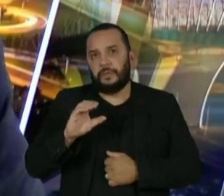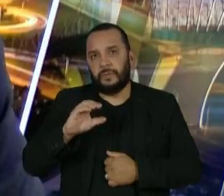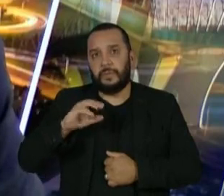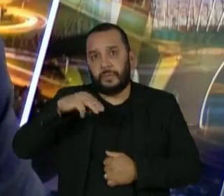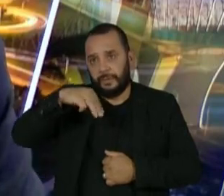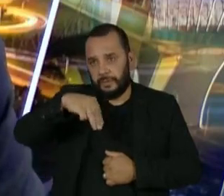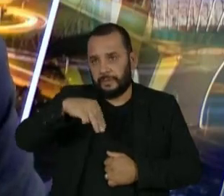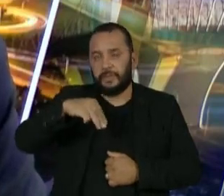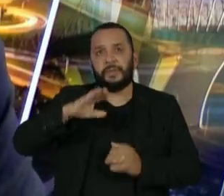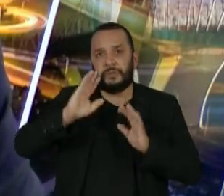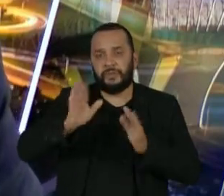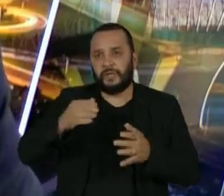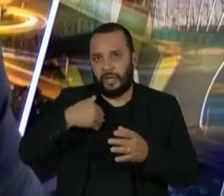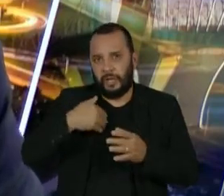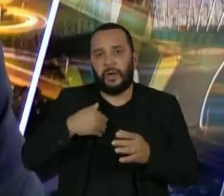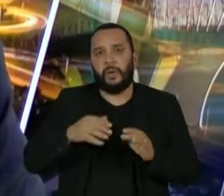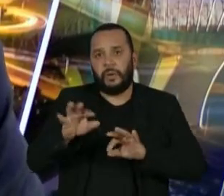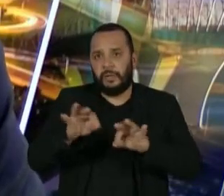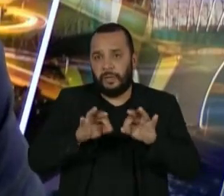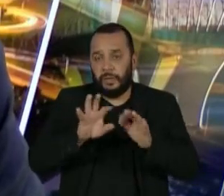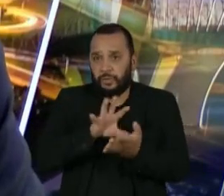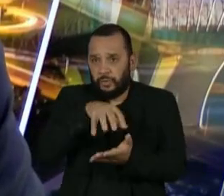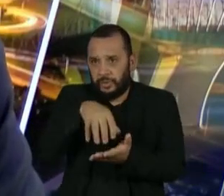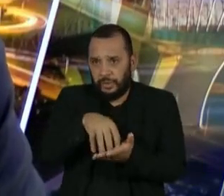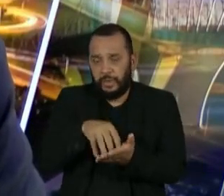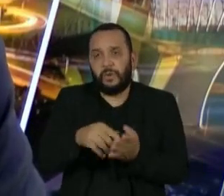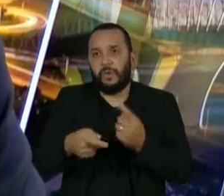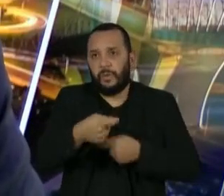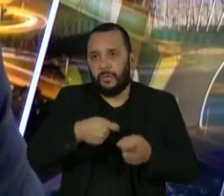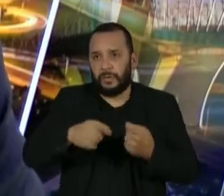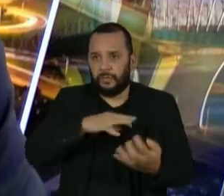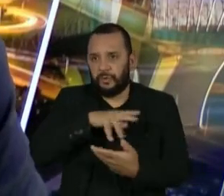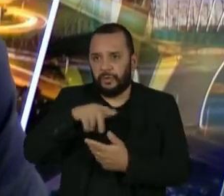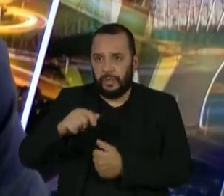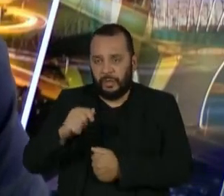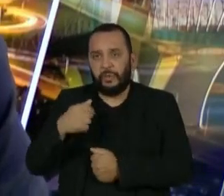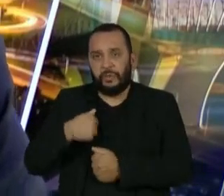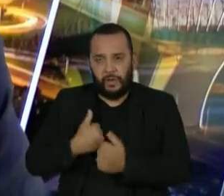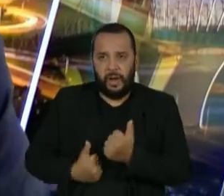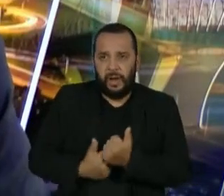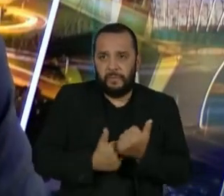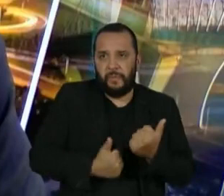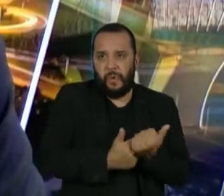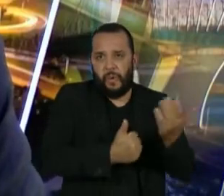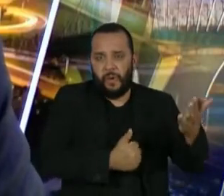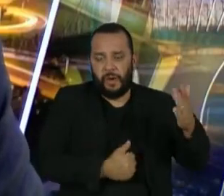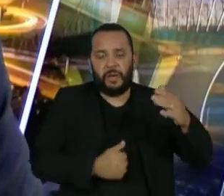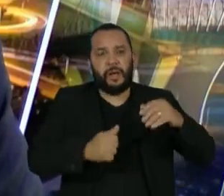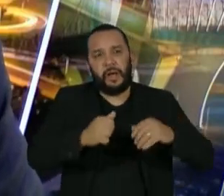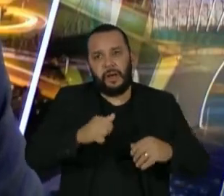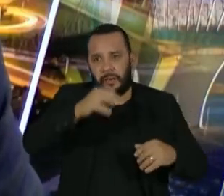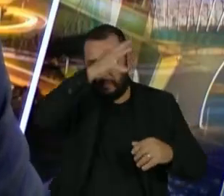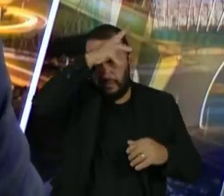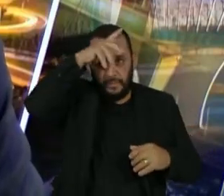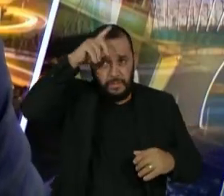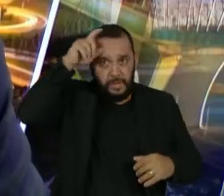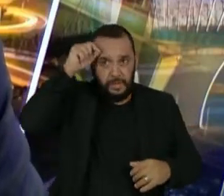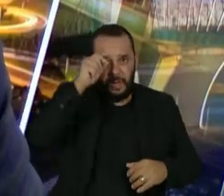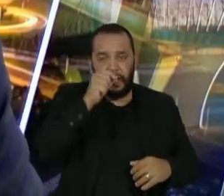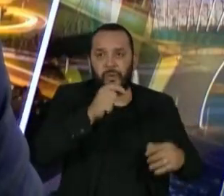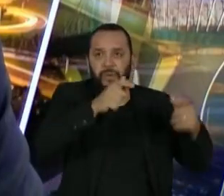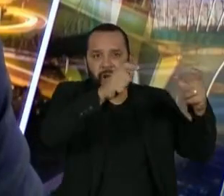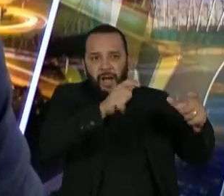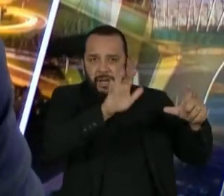incentivos fiscais da Zona Franca de Manaus. Por quê? Porque eles entendem que esta é uma forma